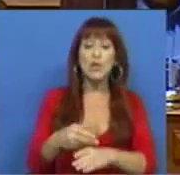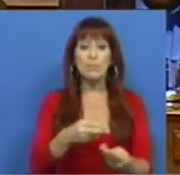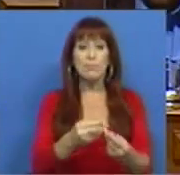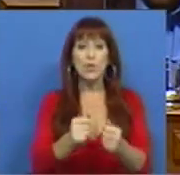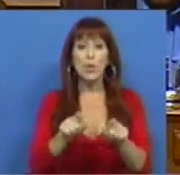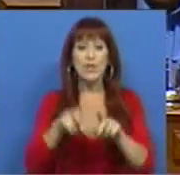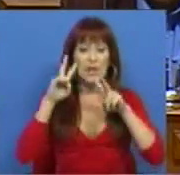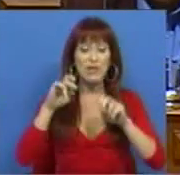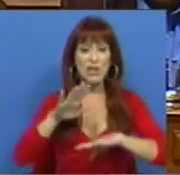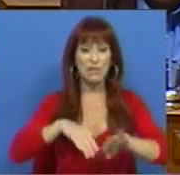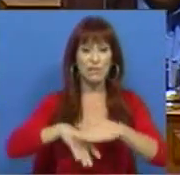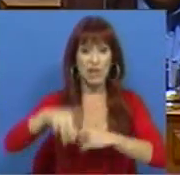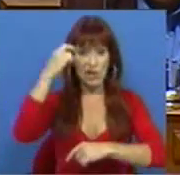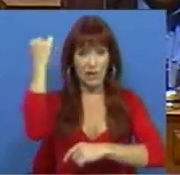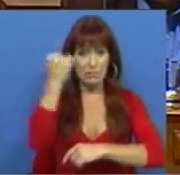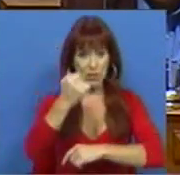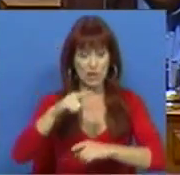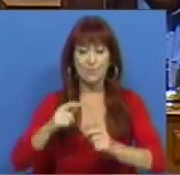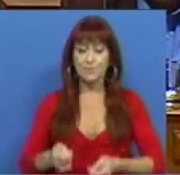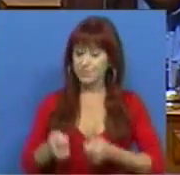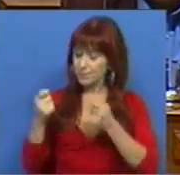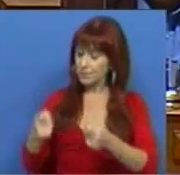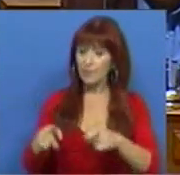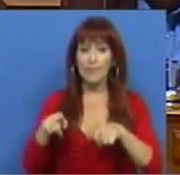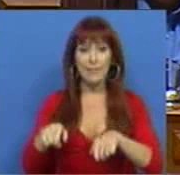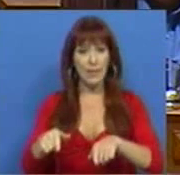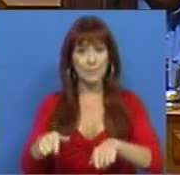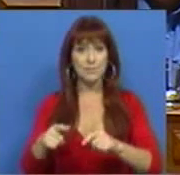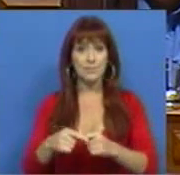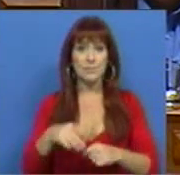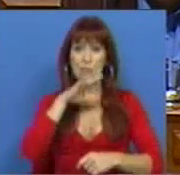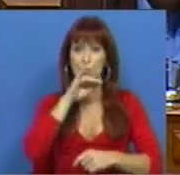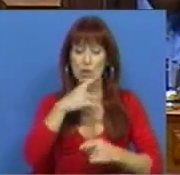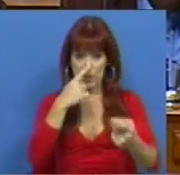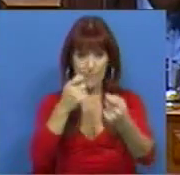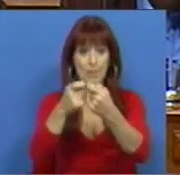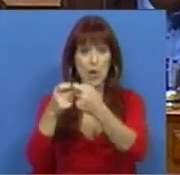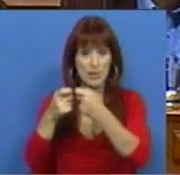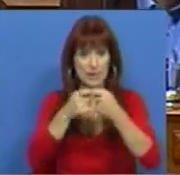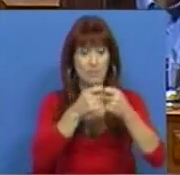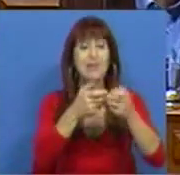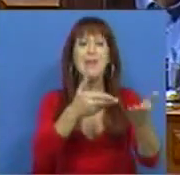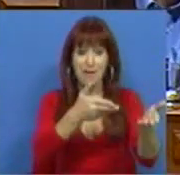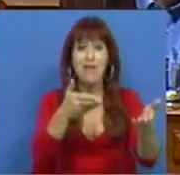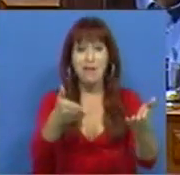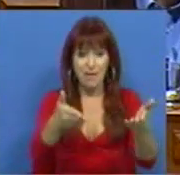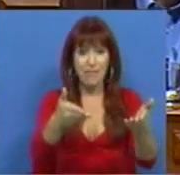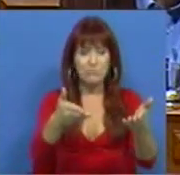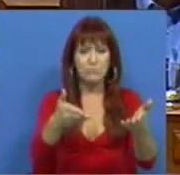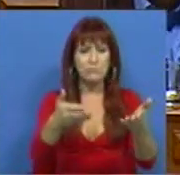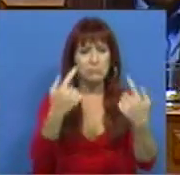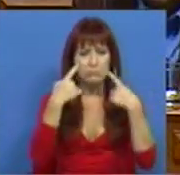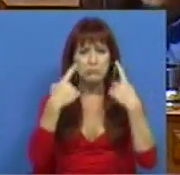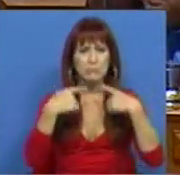meios para a investigação criminal e o investimento em policiamento de proximidade, esse sim, se